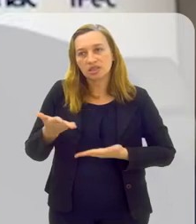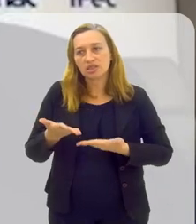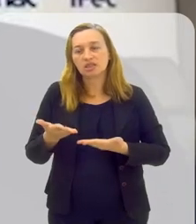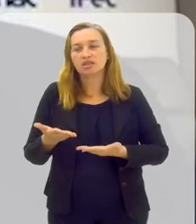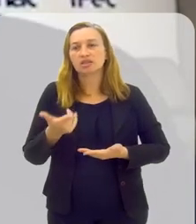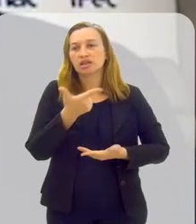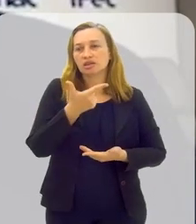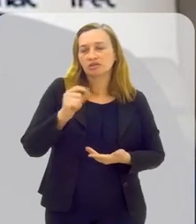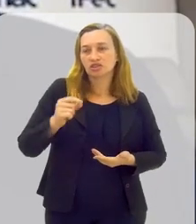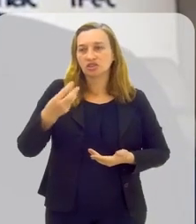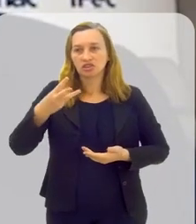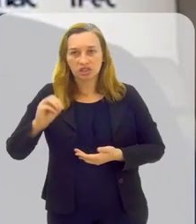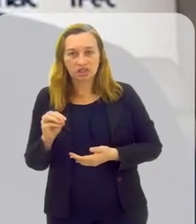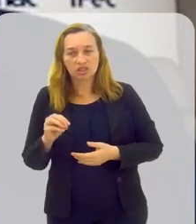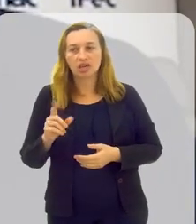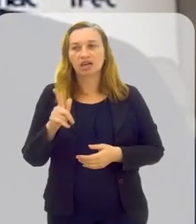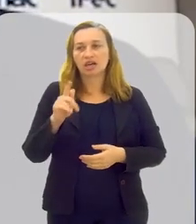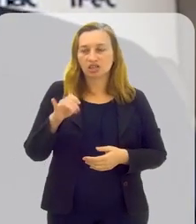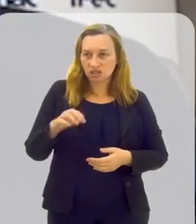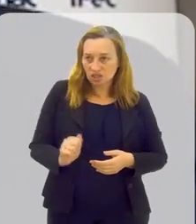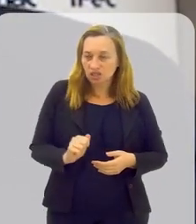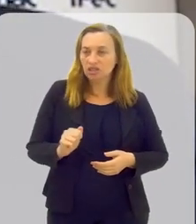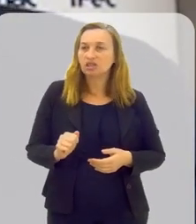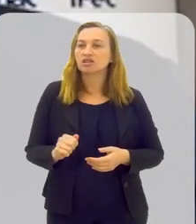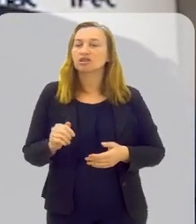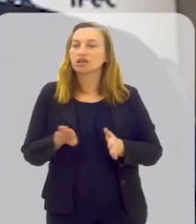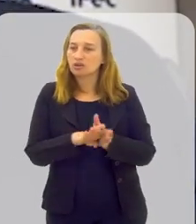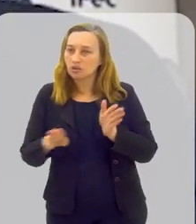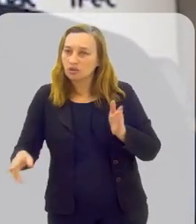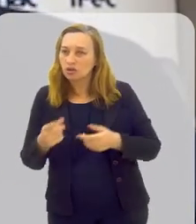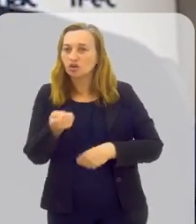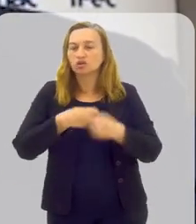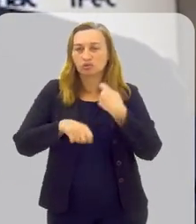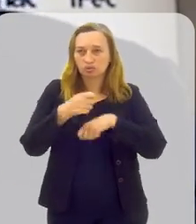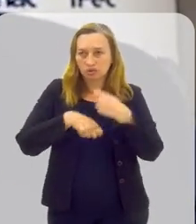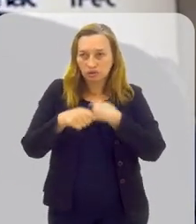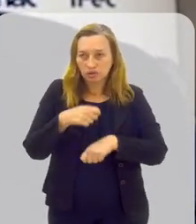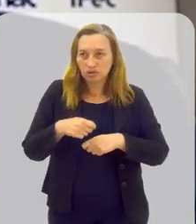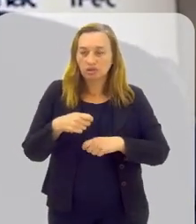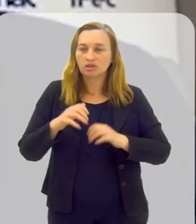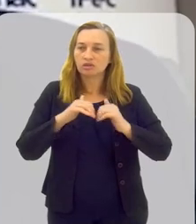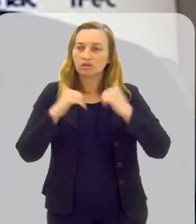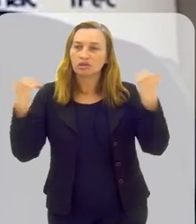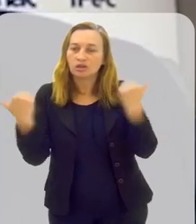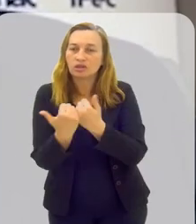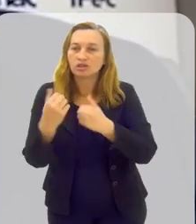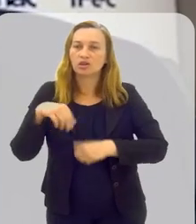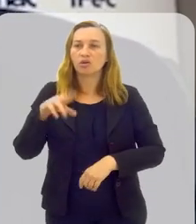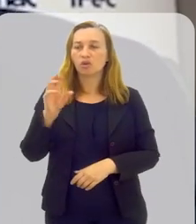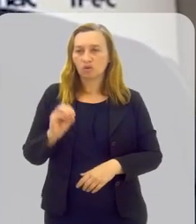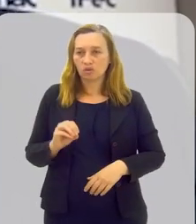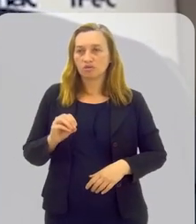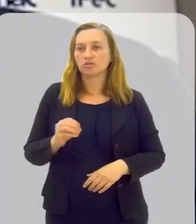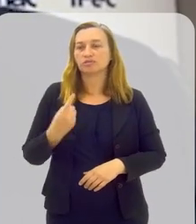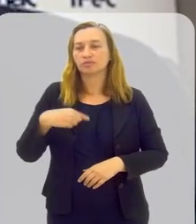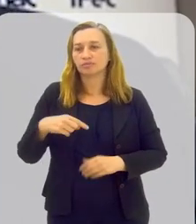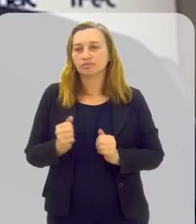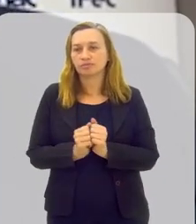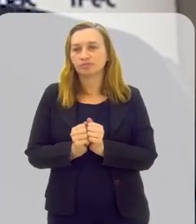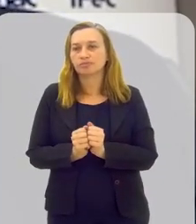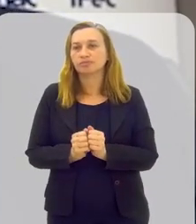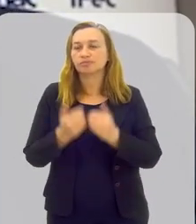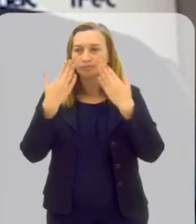Rio para a agenda 2030. Falei um pouquinho da economia do mar, com relação à conferência da ONU em que a gente participou.